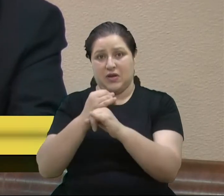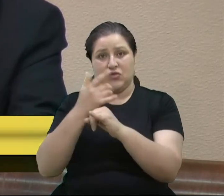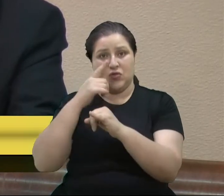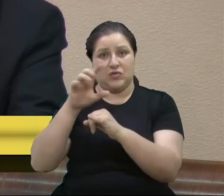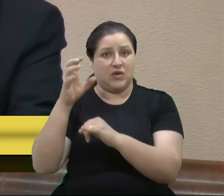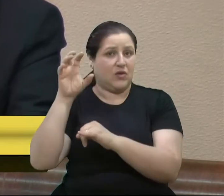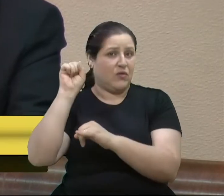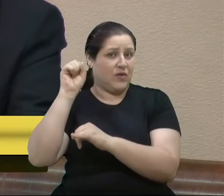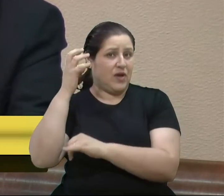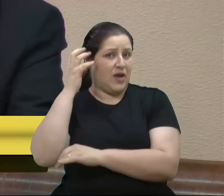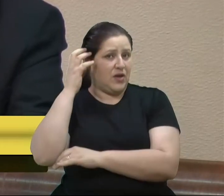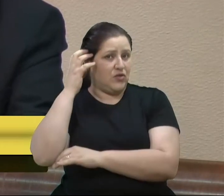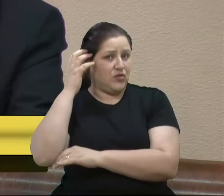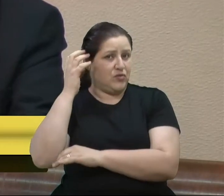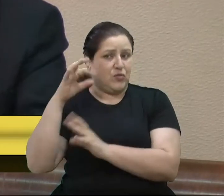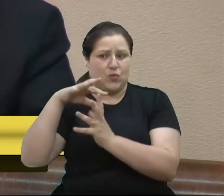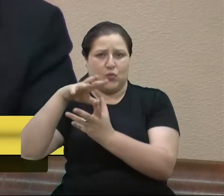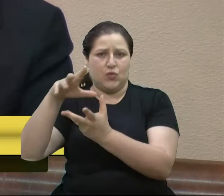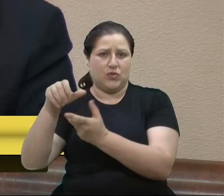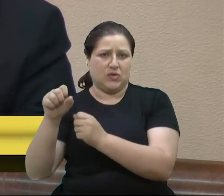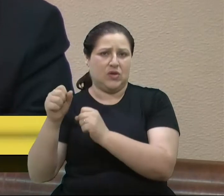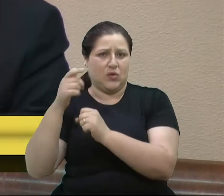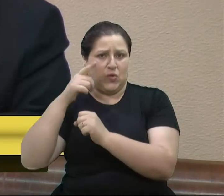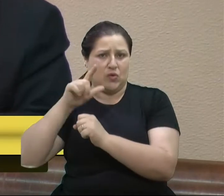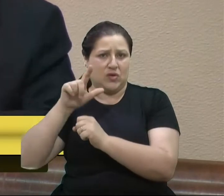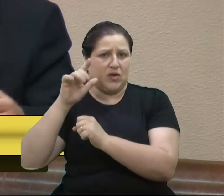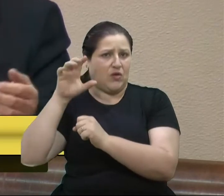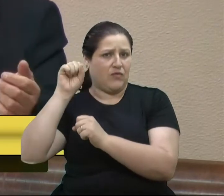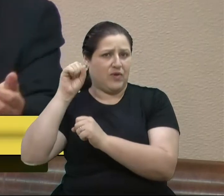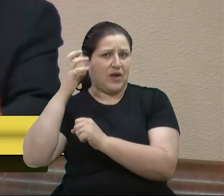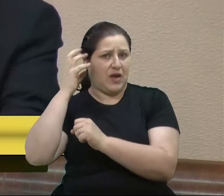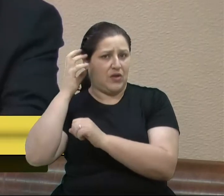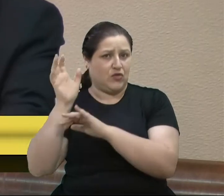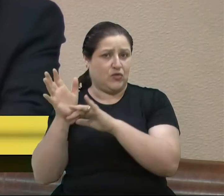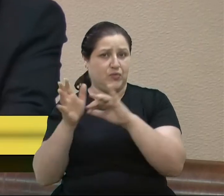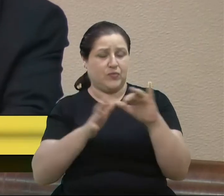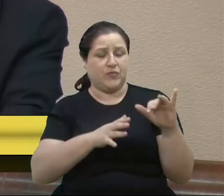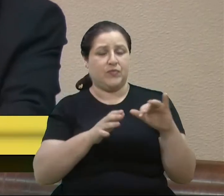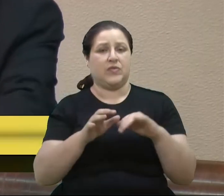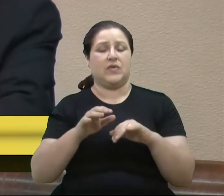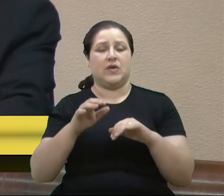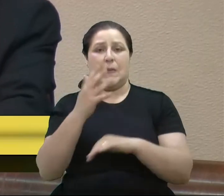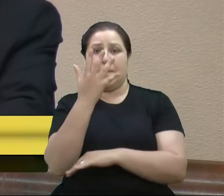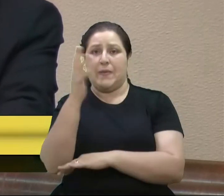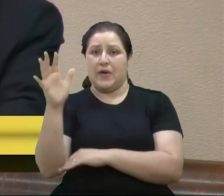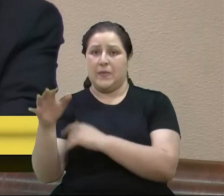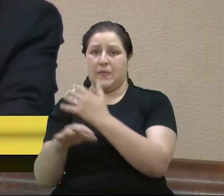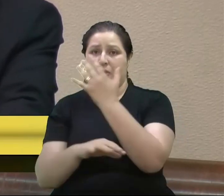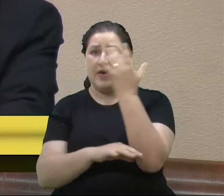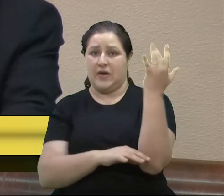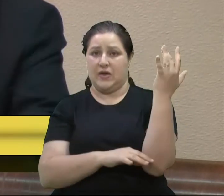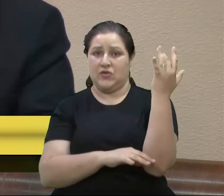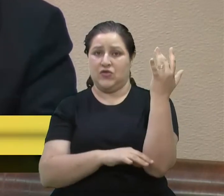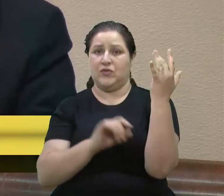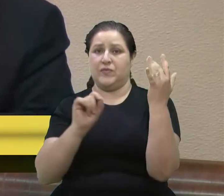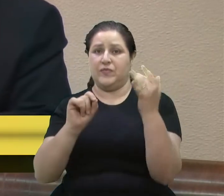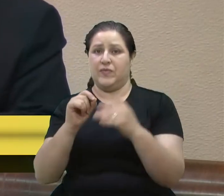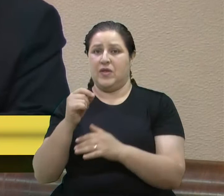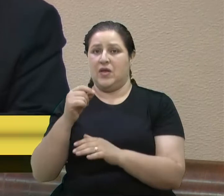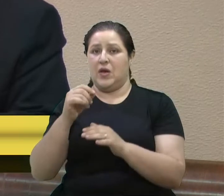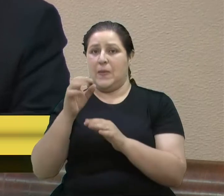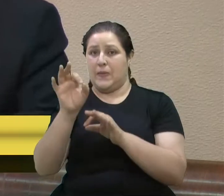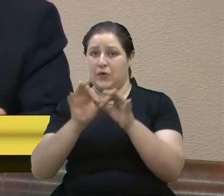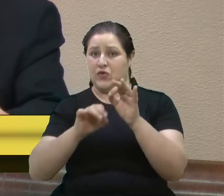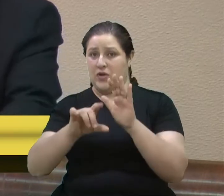Por fim, no meio ambiente, fomos contra a aprovação do projeto de lei encaminhada pelo governo do Estado, que